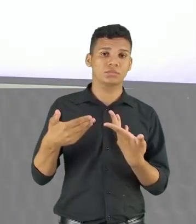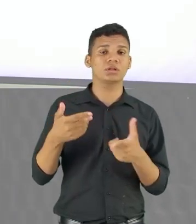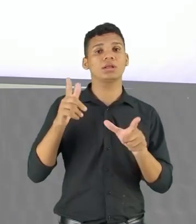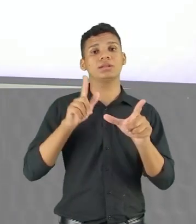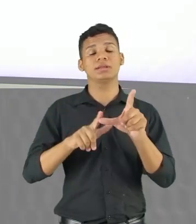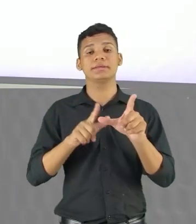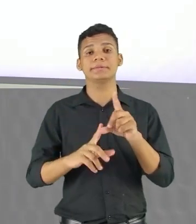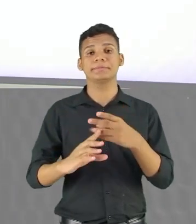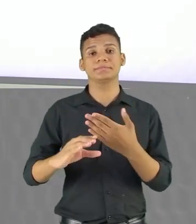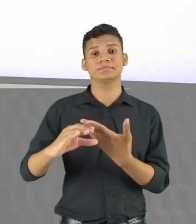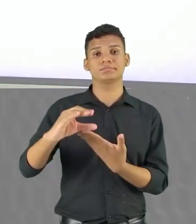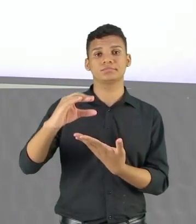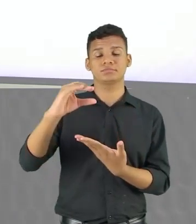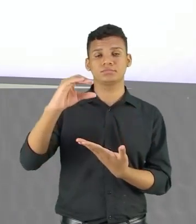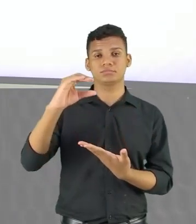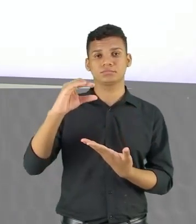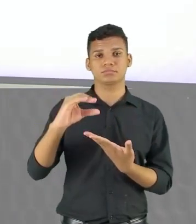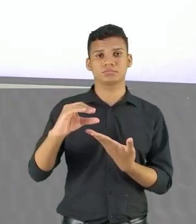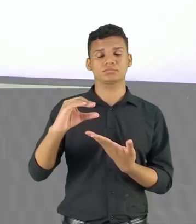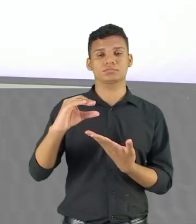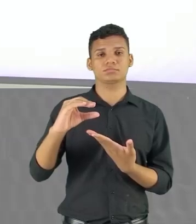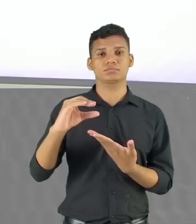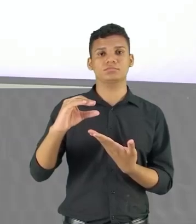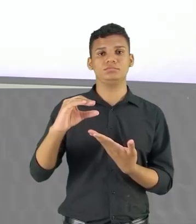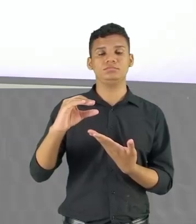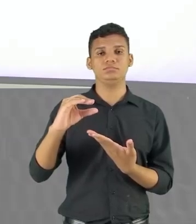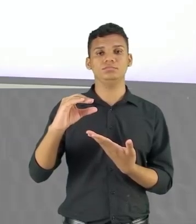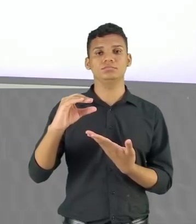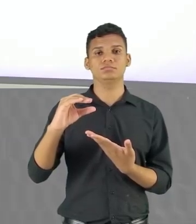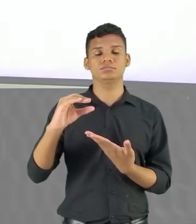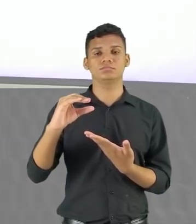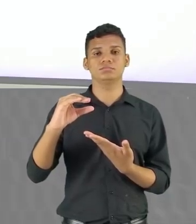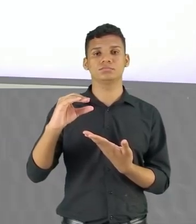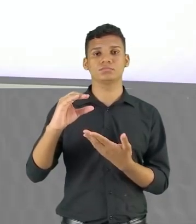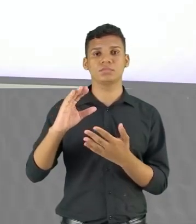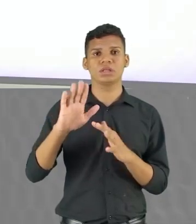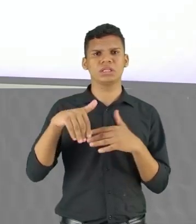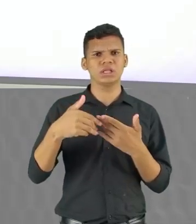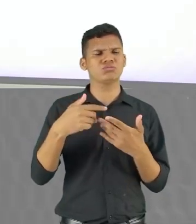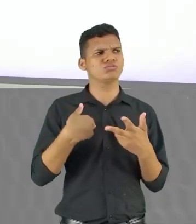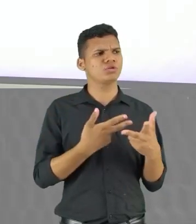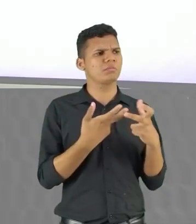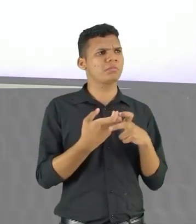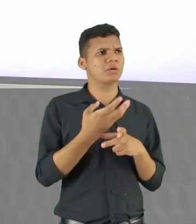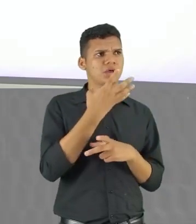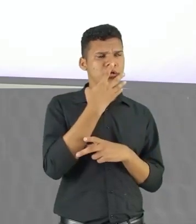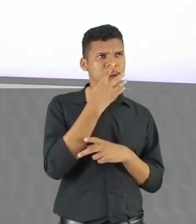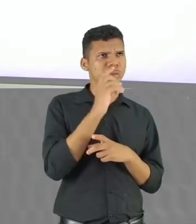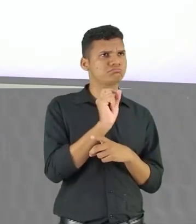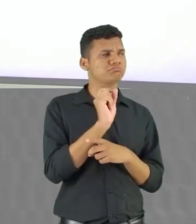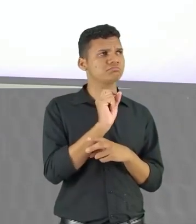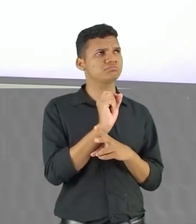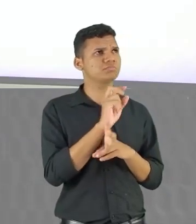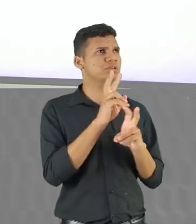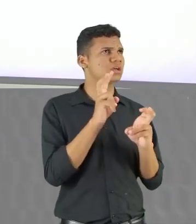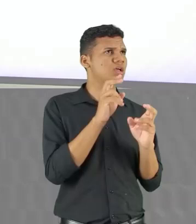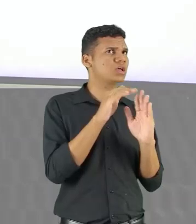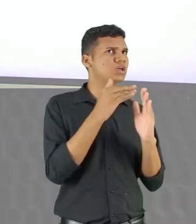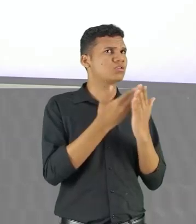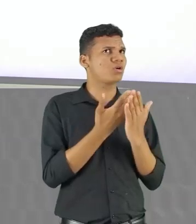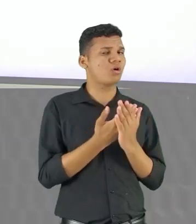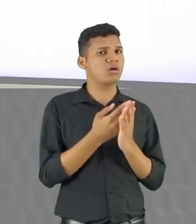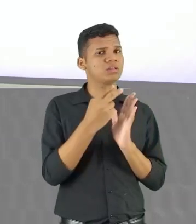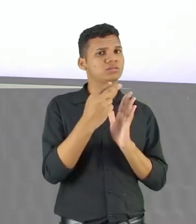Alternativa C. Escolas literárias distintas. A gente está vendo isso sobre escola, estilo literário,